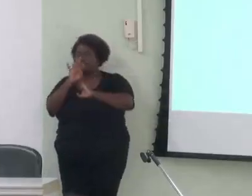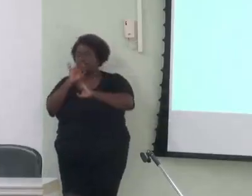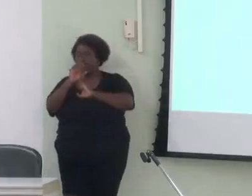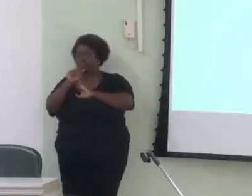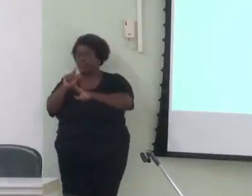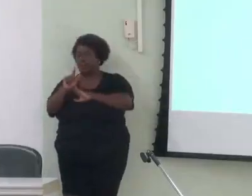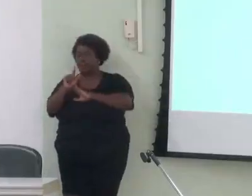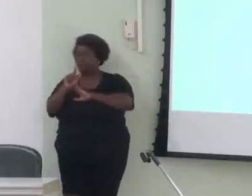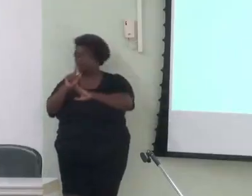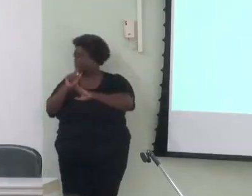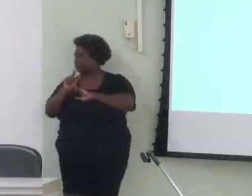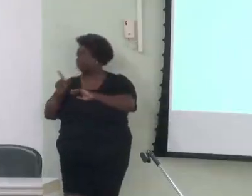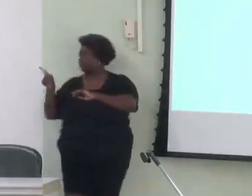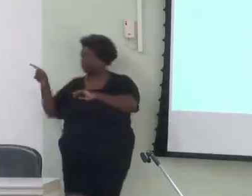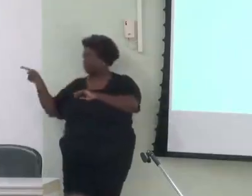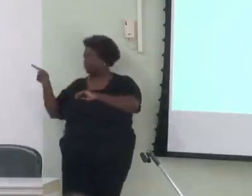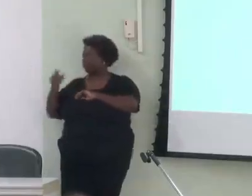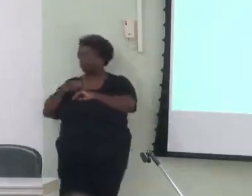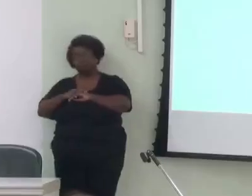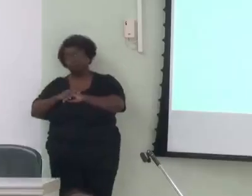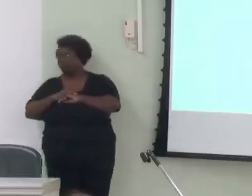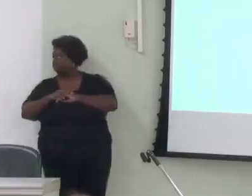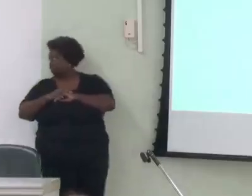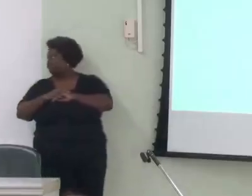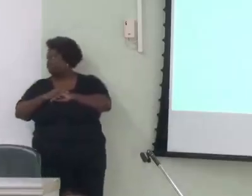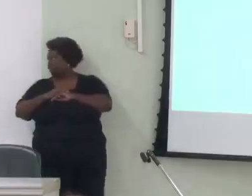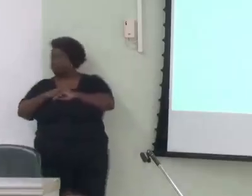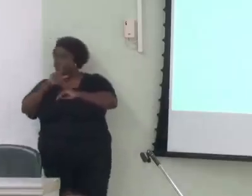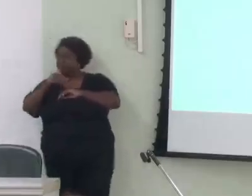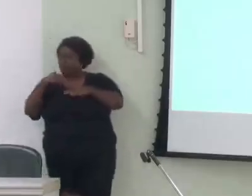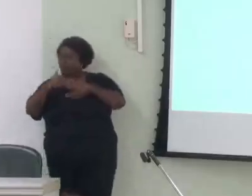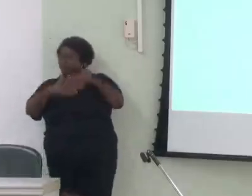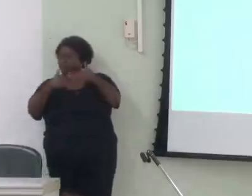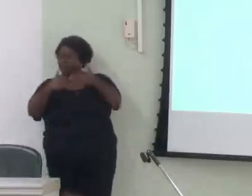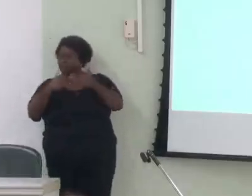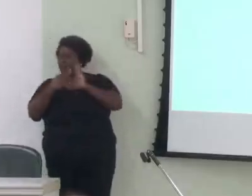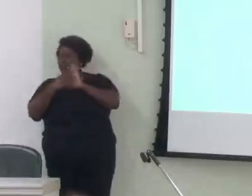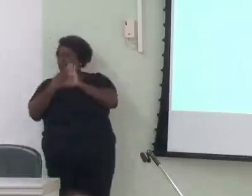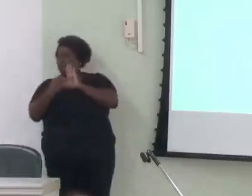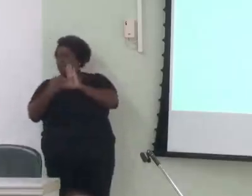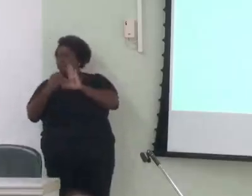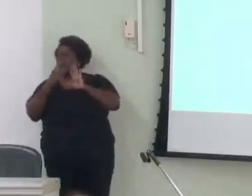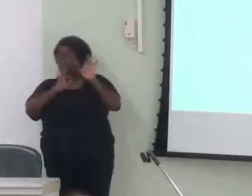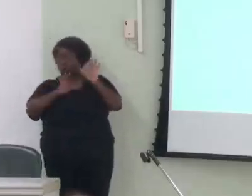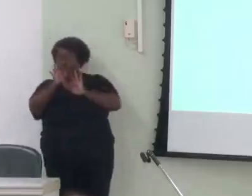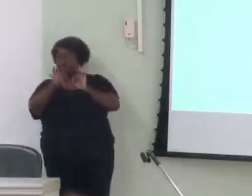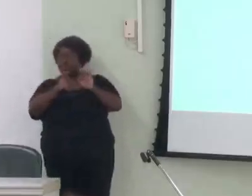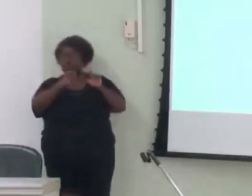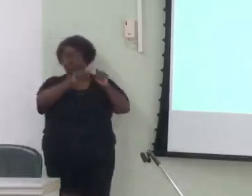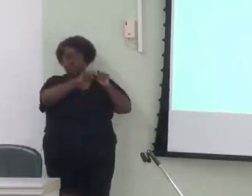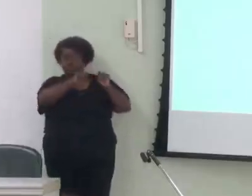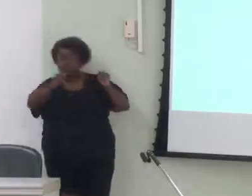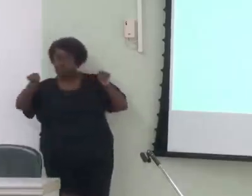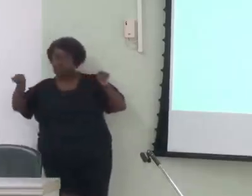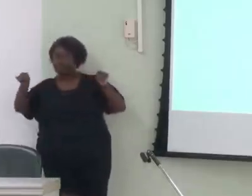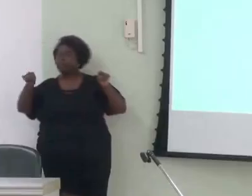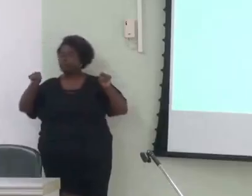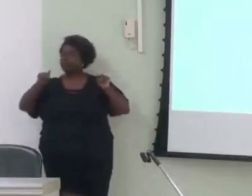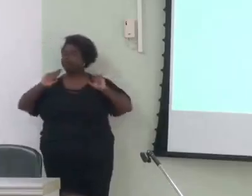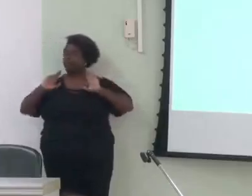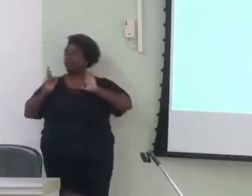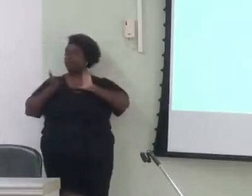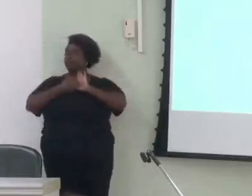Um avanço, então, no modelo. Sim, acho que a organização horizontal é assumir,